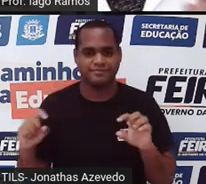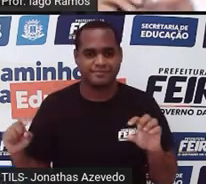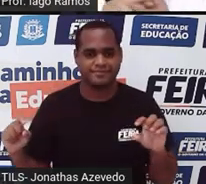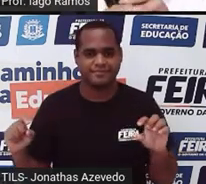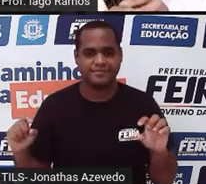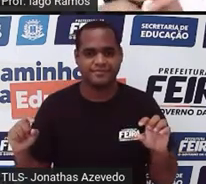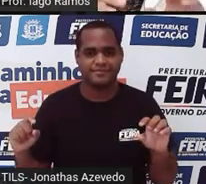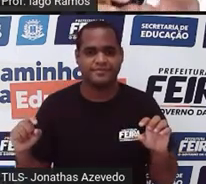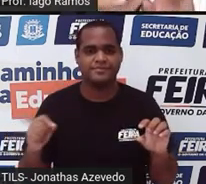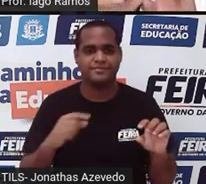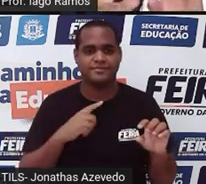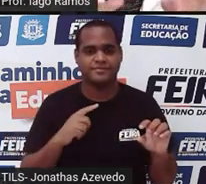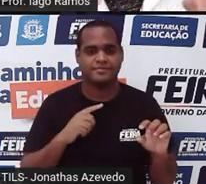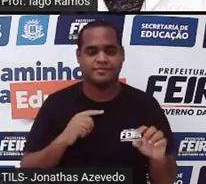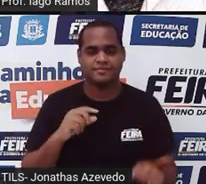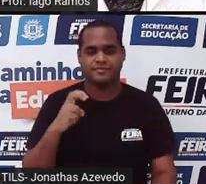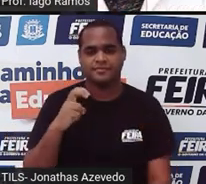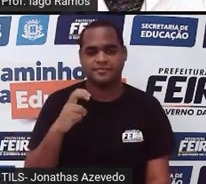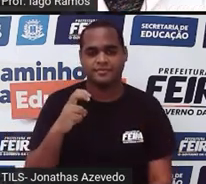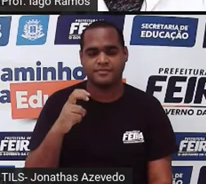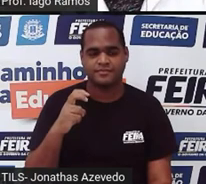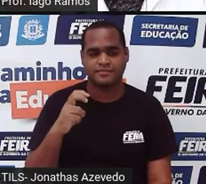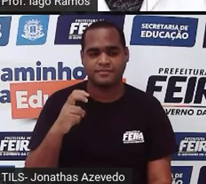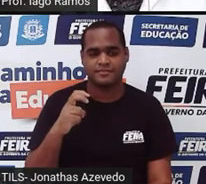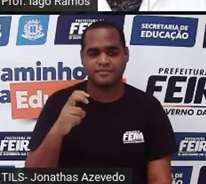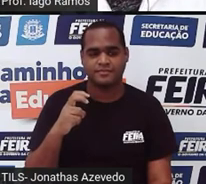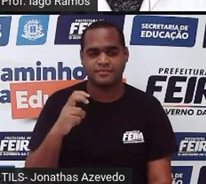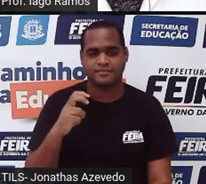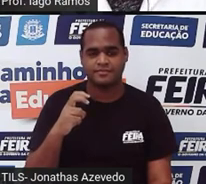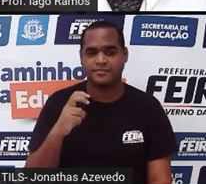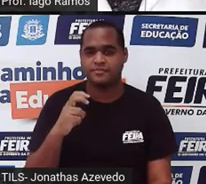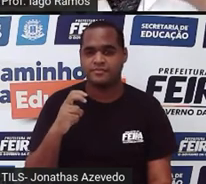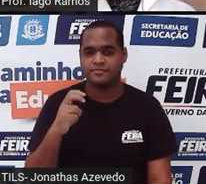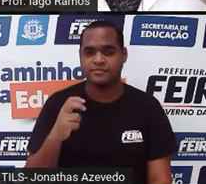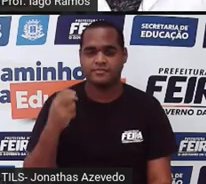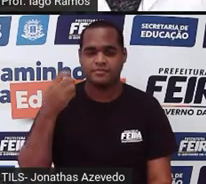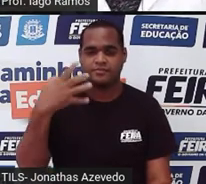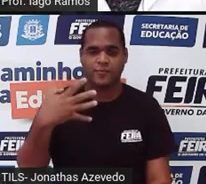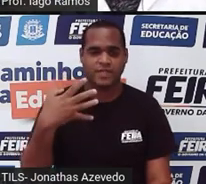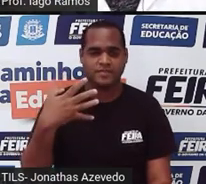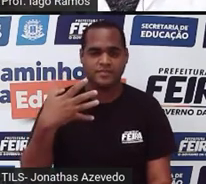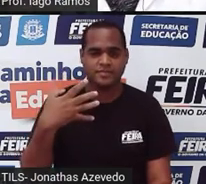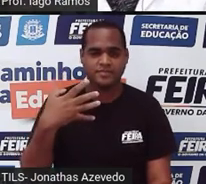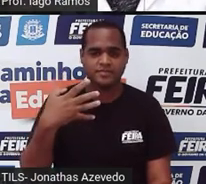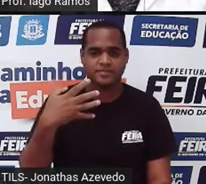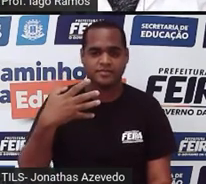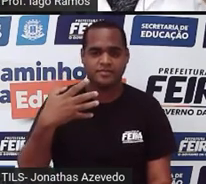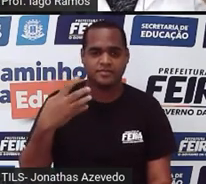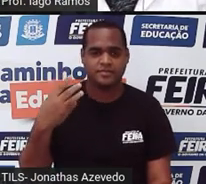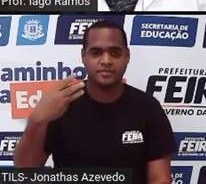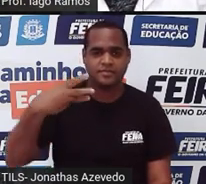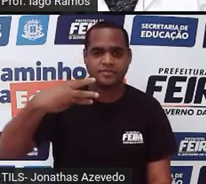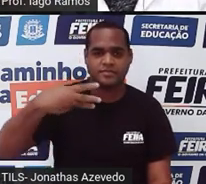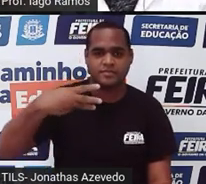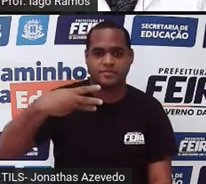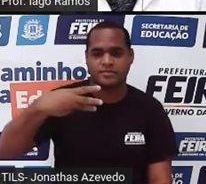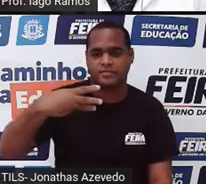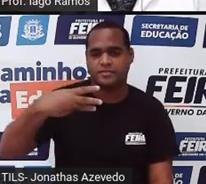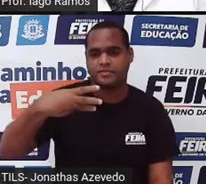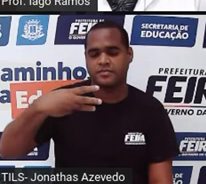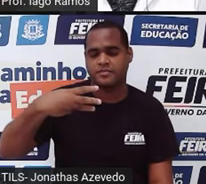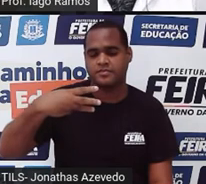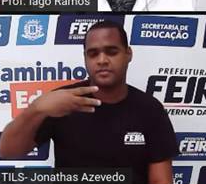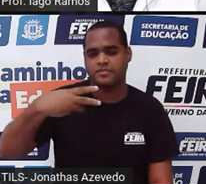e aí a gente tem 5 bolinhas embaixo, logo acima 4 bolinhas, logo acima 3 bolinhas,